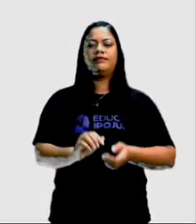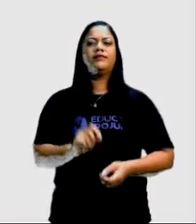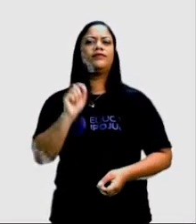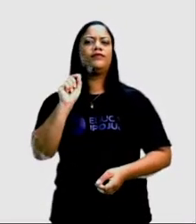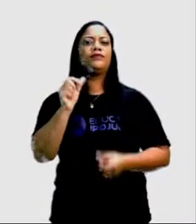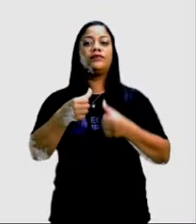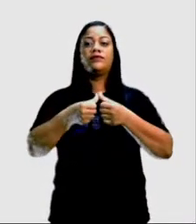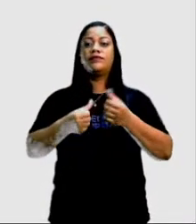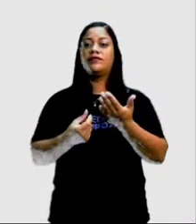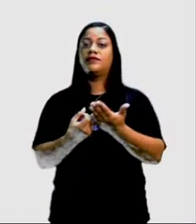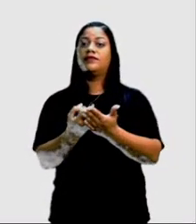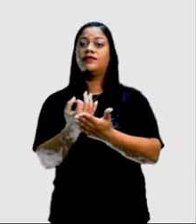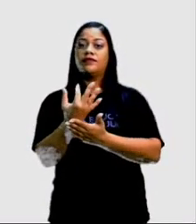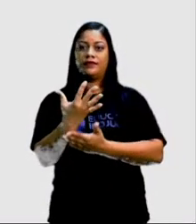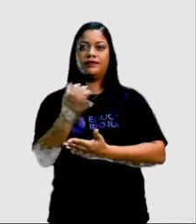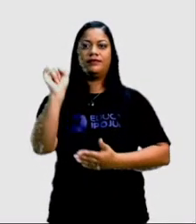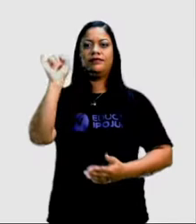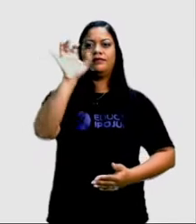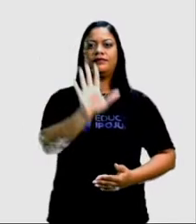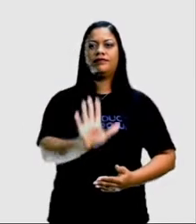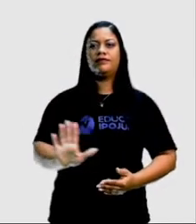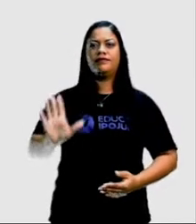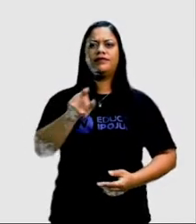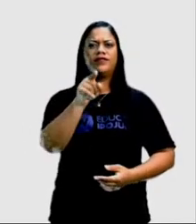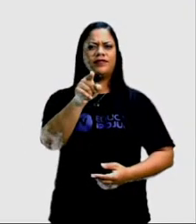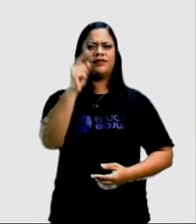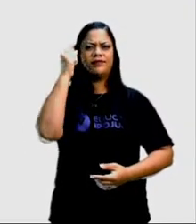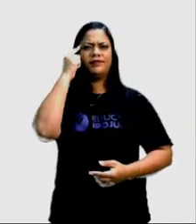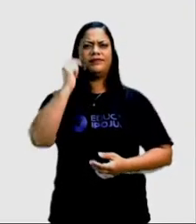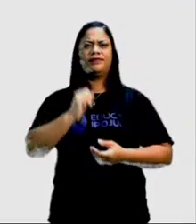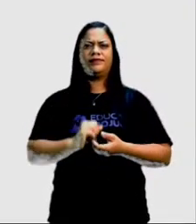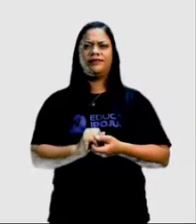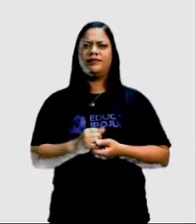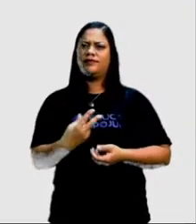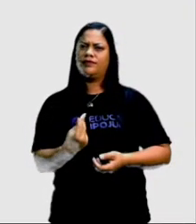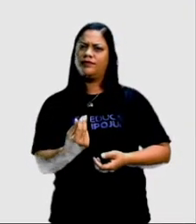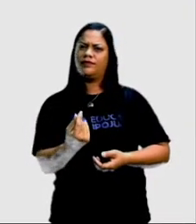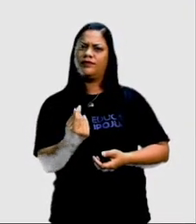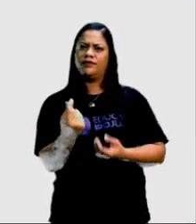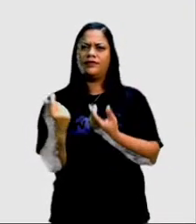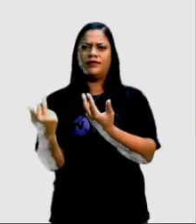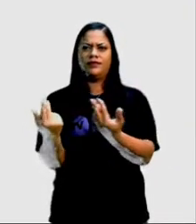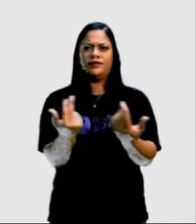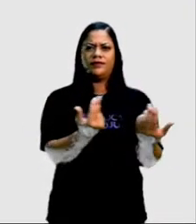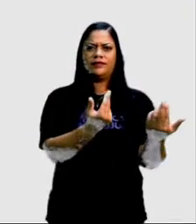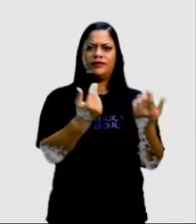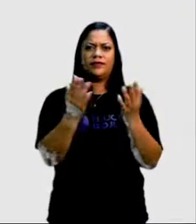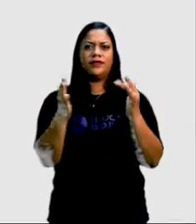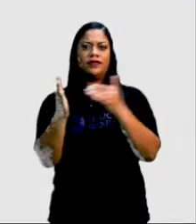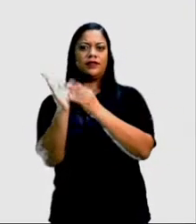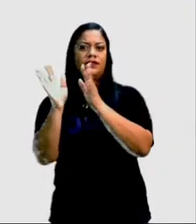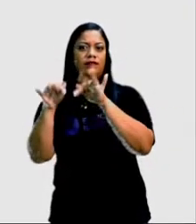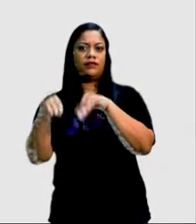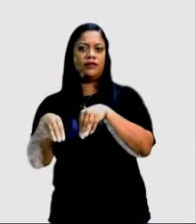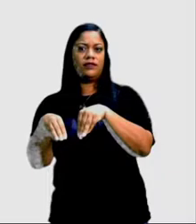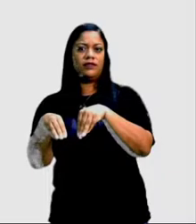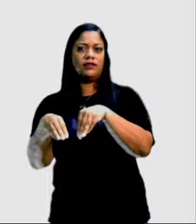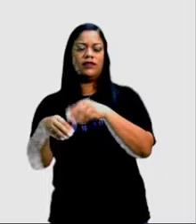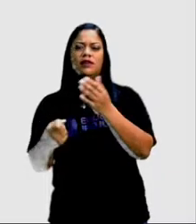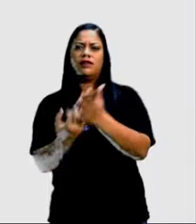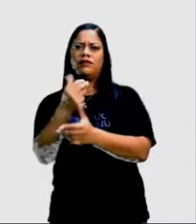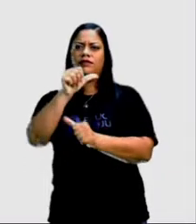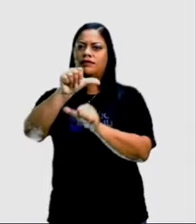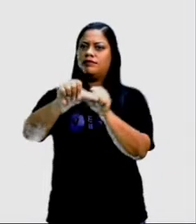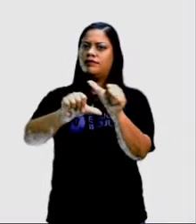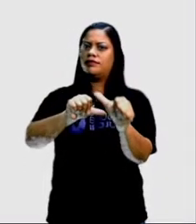O que está acontecendo na imagem? Você acha que eles permanecem iguais até o final? Acontece alguma